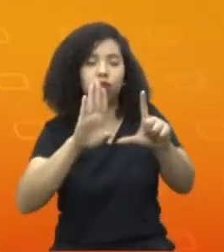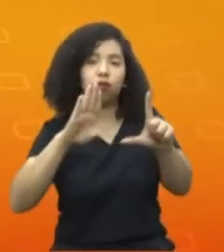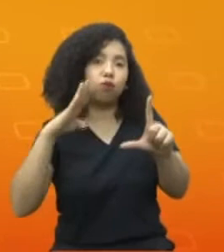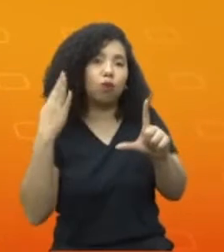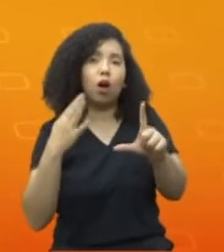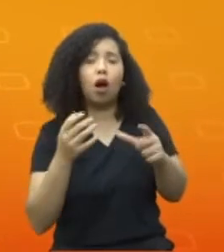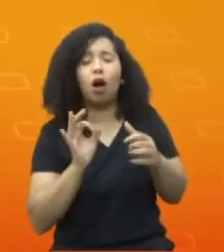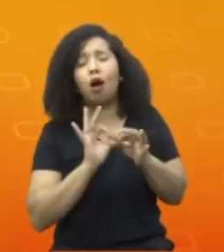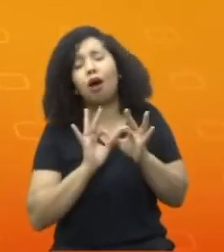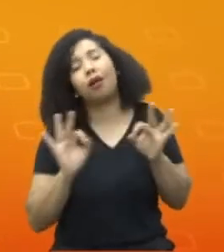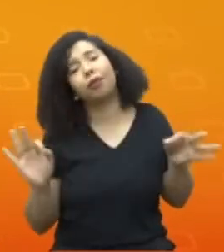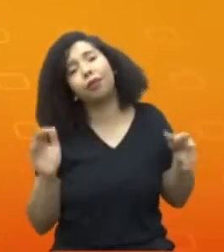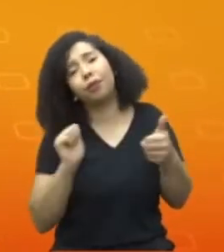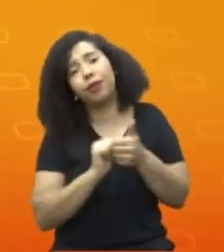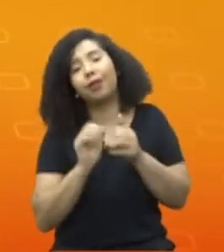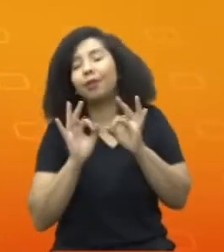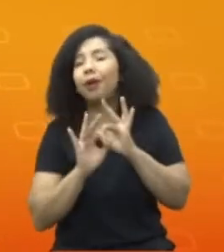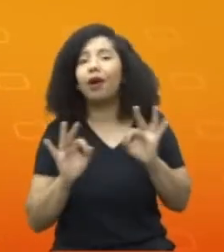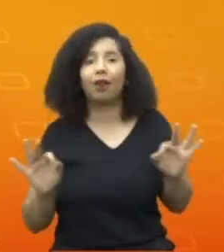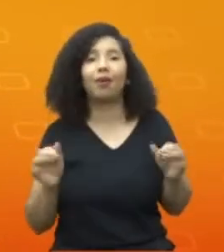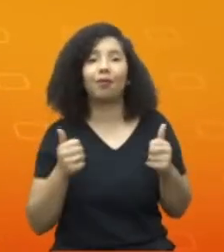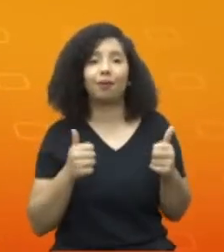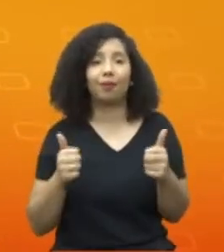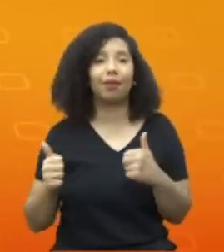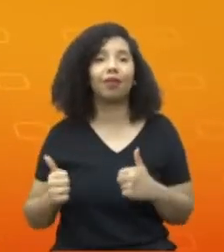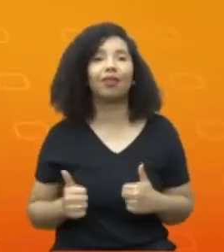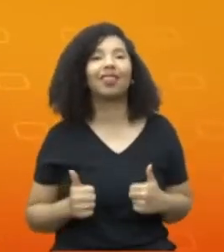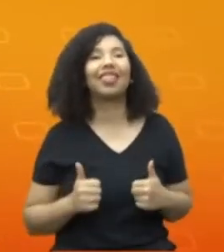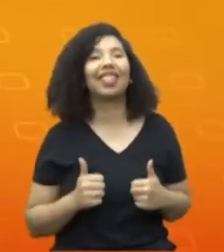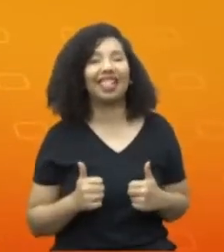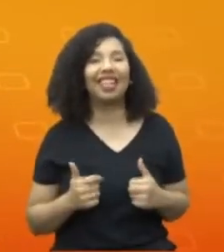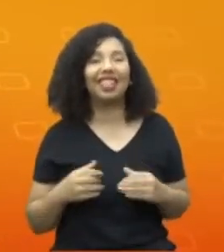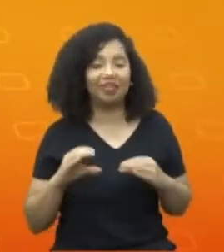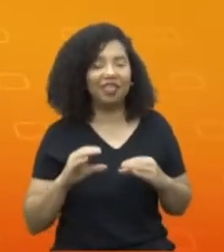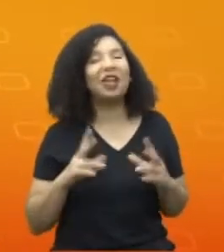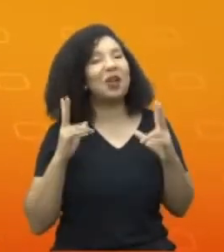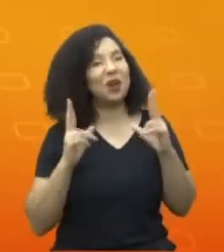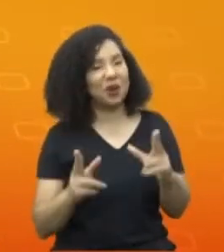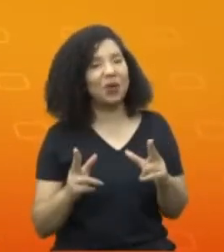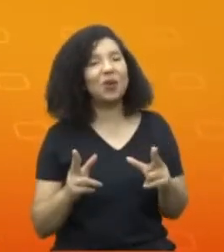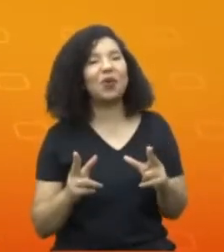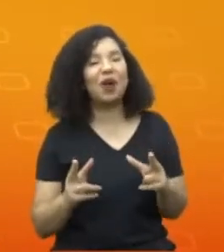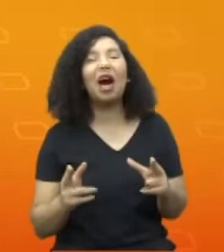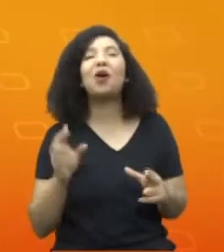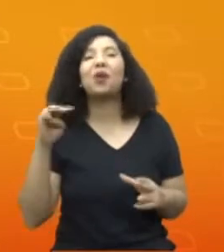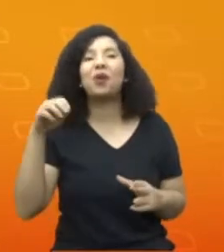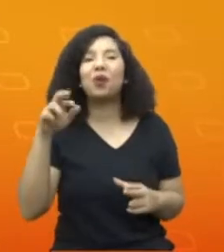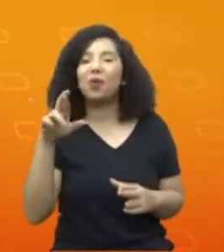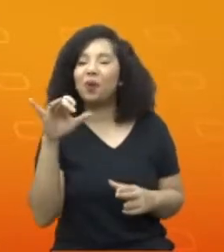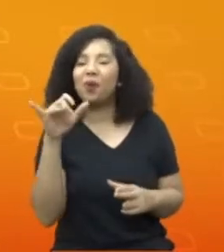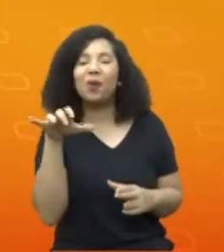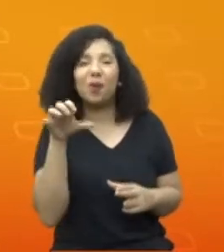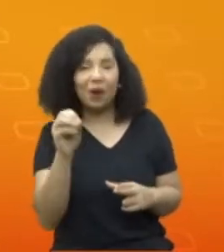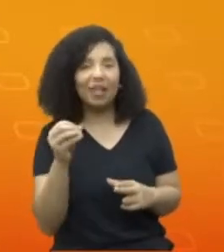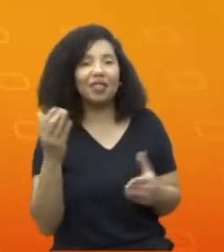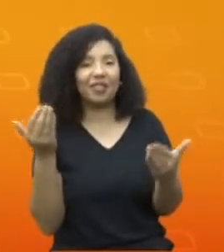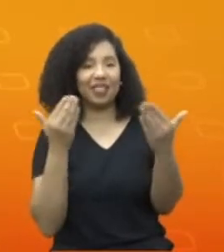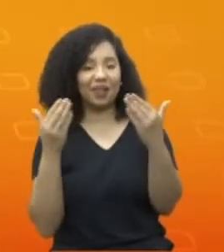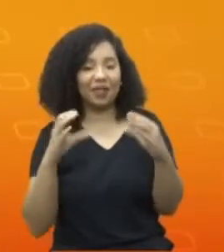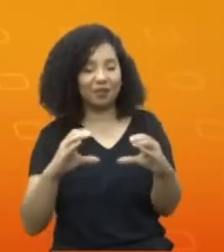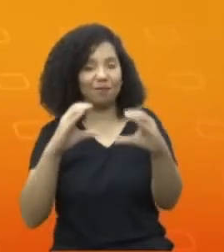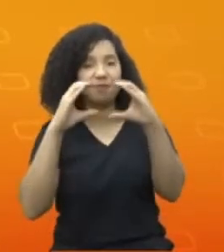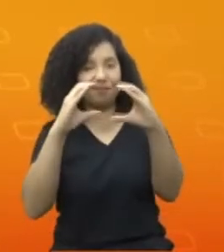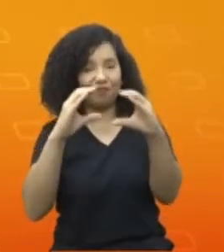melhor ainda do que isso, como diz o Márcio, o recheio é a melhor parte do sanduíche, com belíssimos conteúdos.